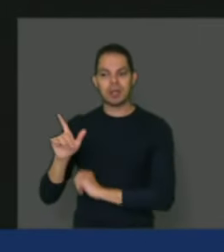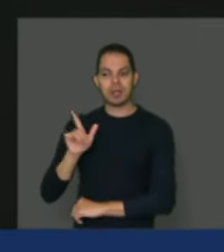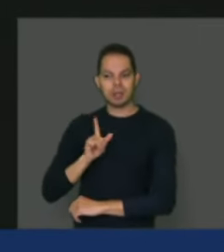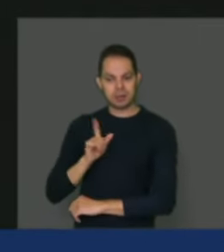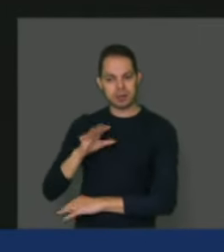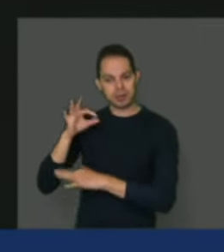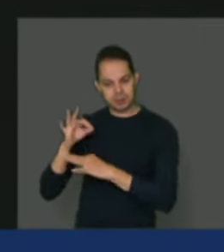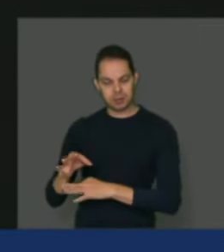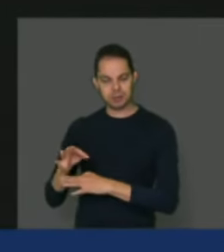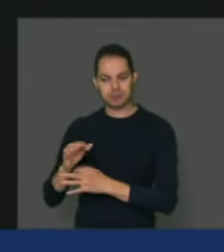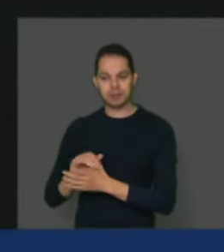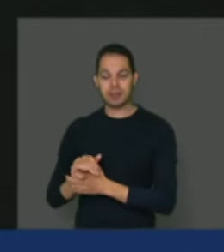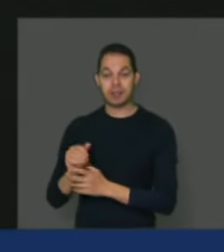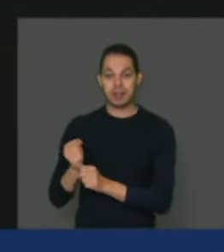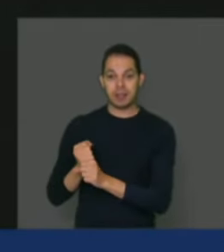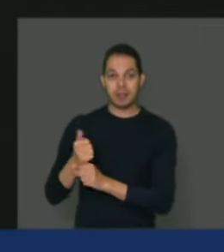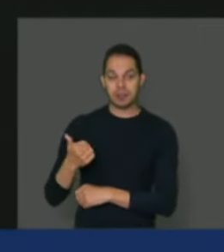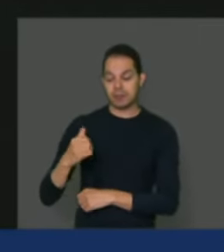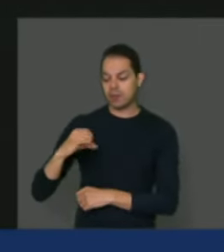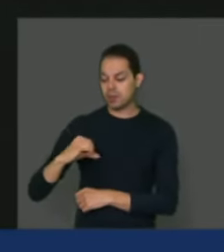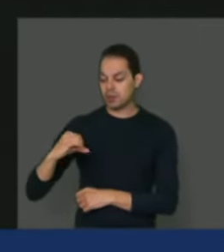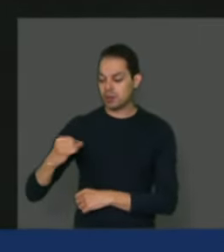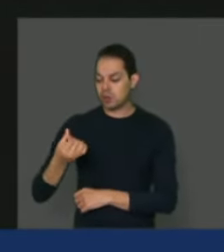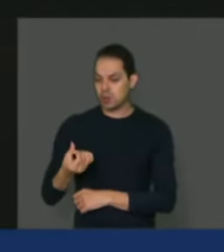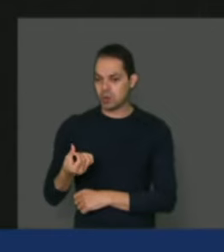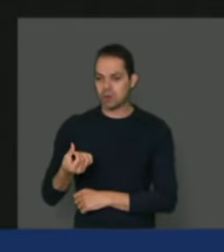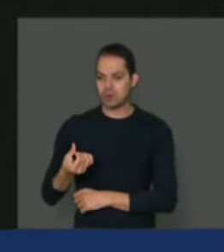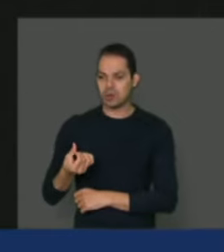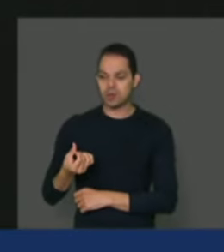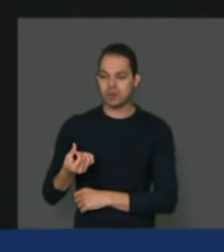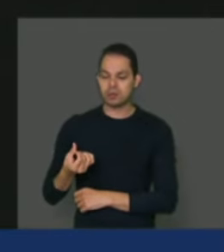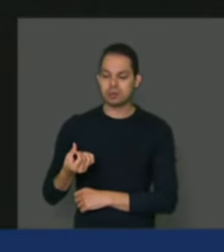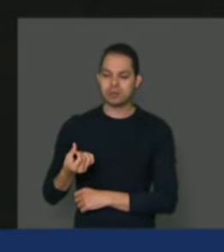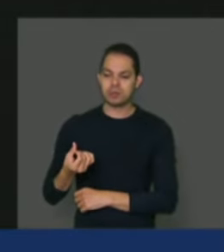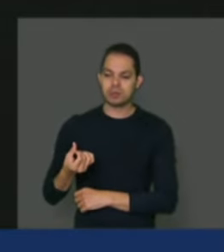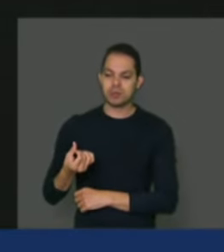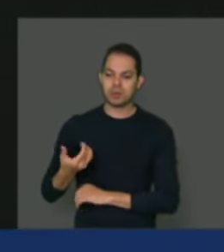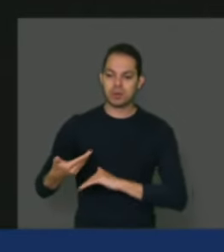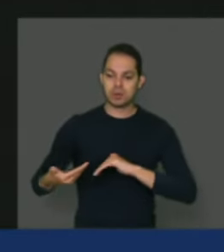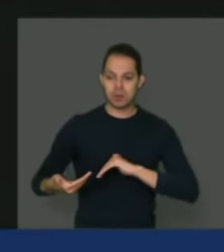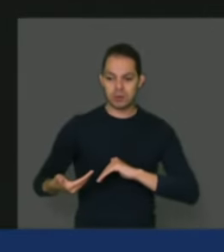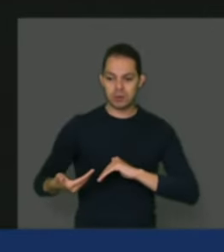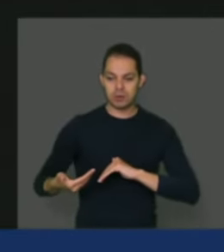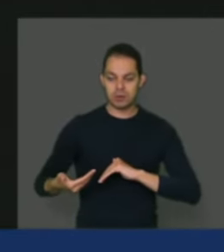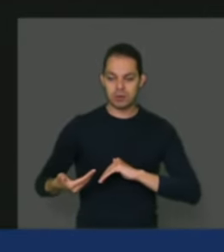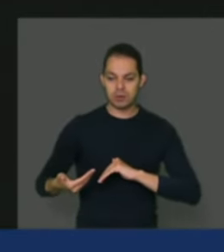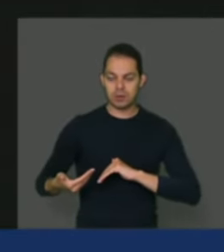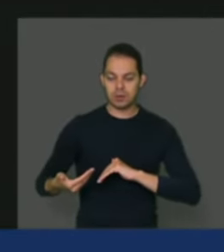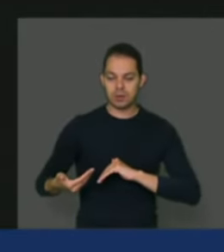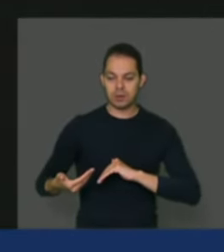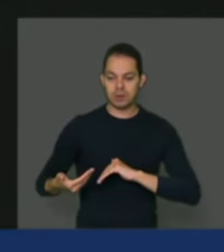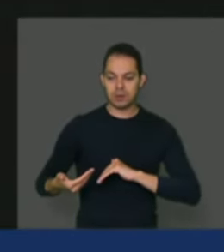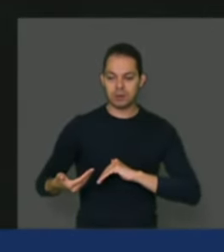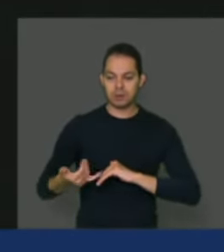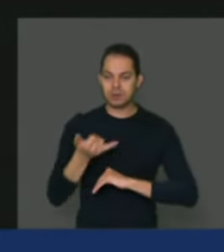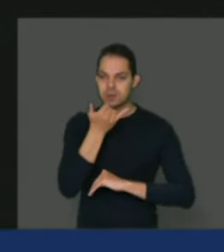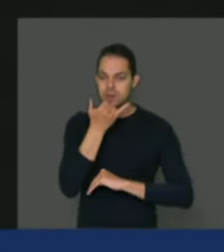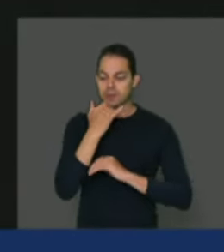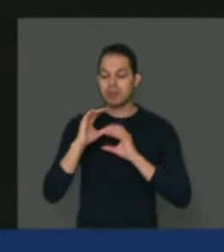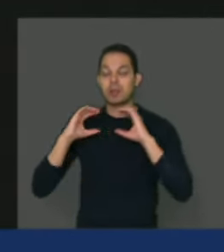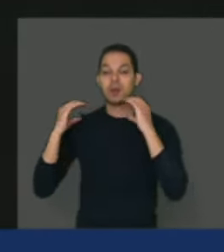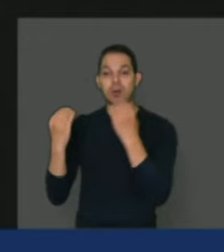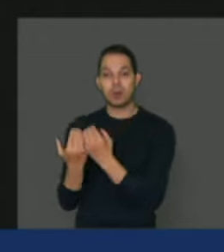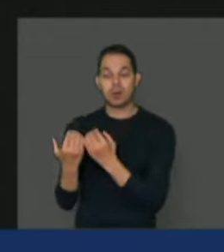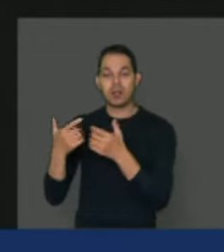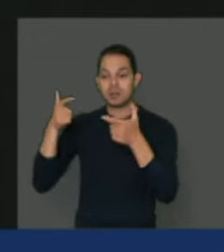Em 1996, no nosso Congresso, no México, definimos a soberania alimentar